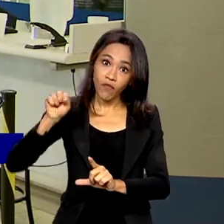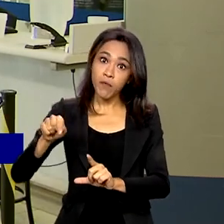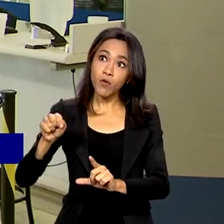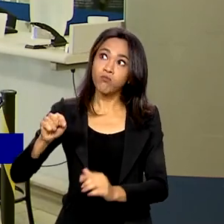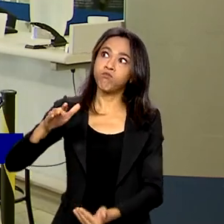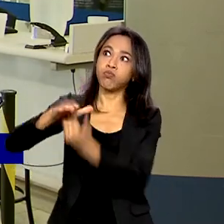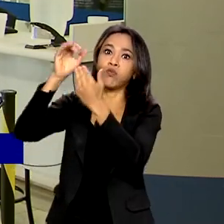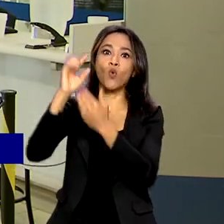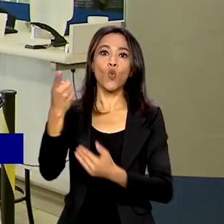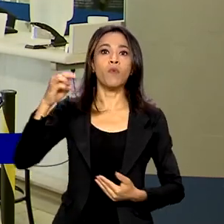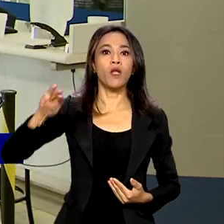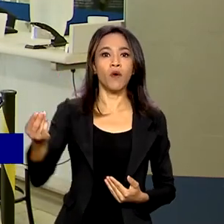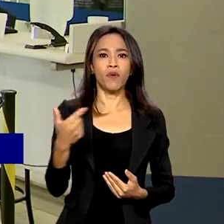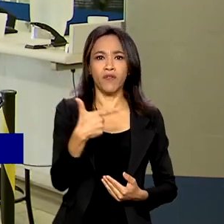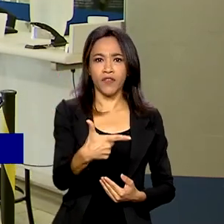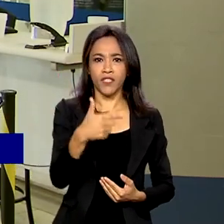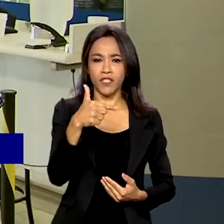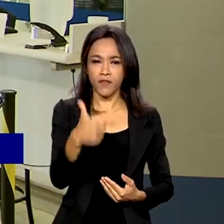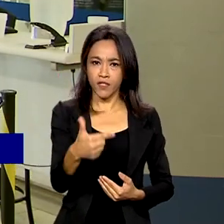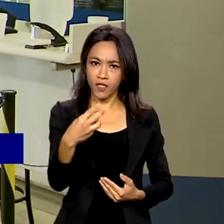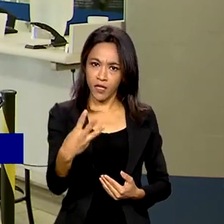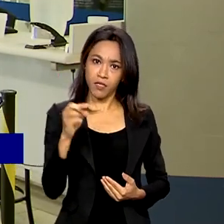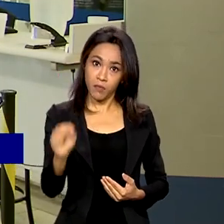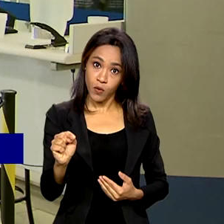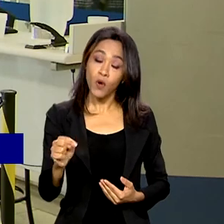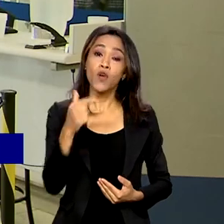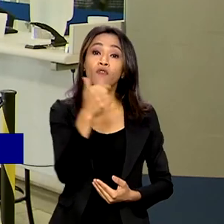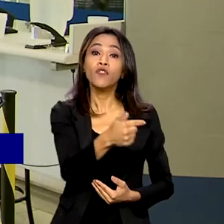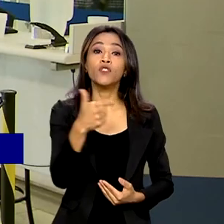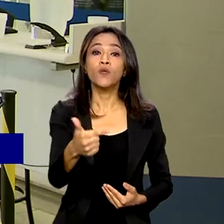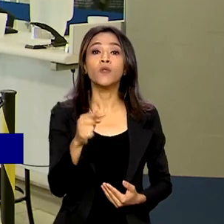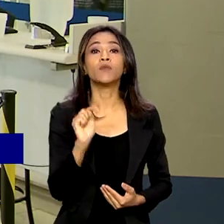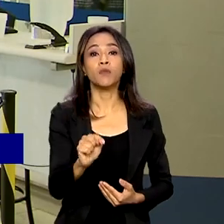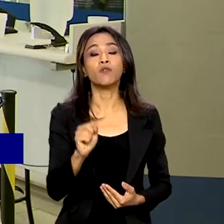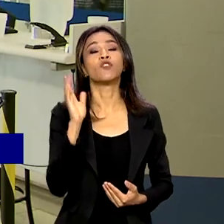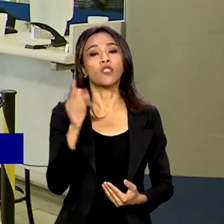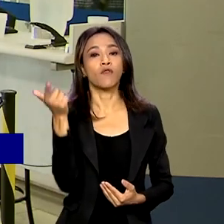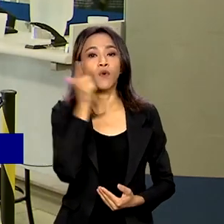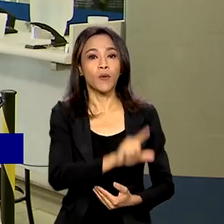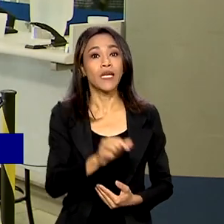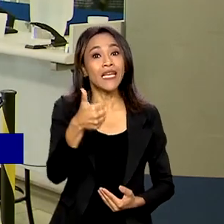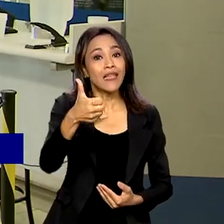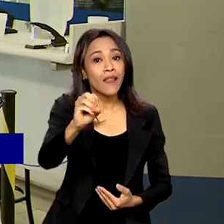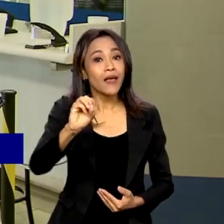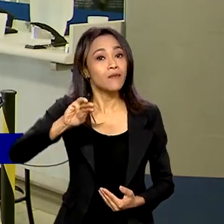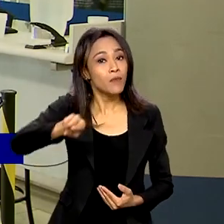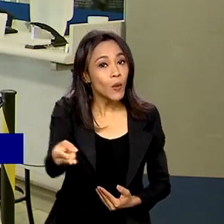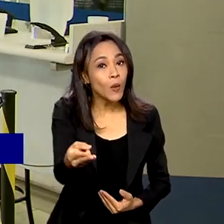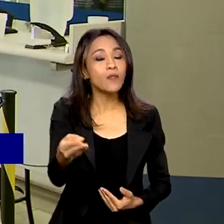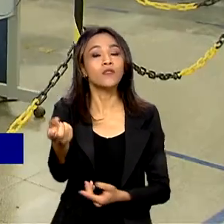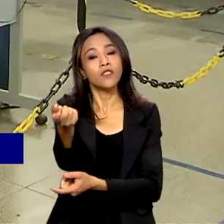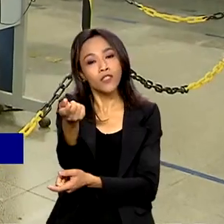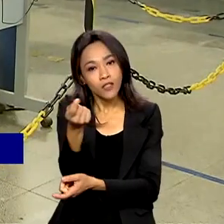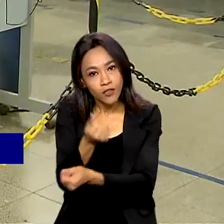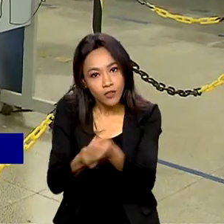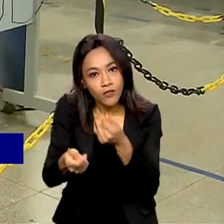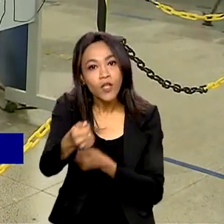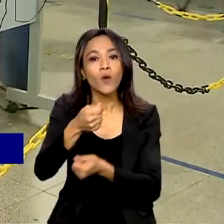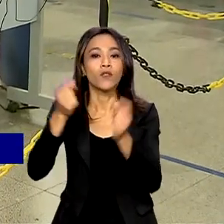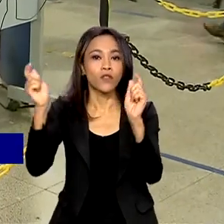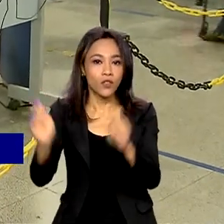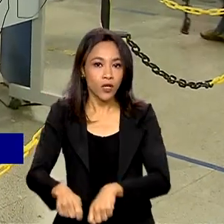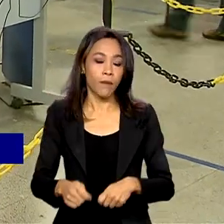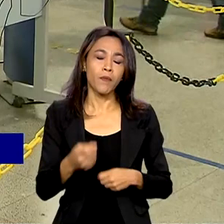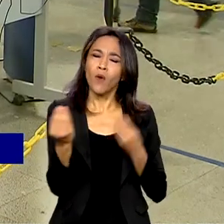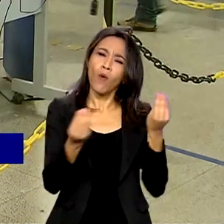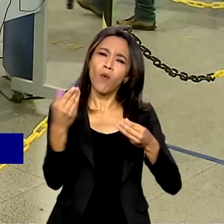E, em três dias, 22 mil clientes foram atendidos e 10 milhões de reais em débitos repactuados. Para participar